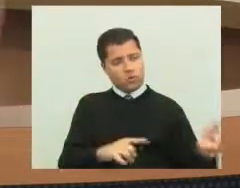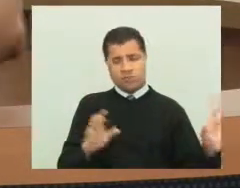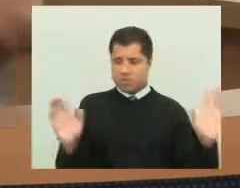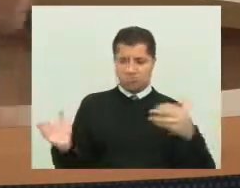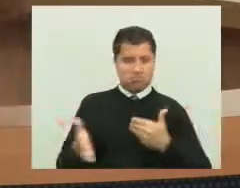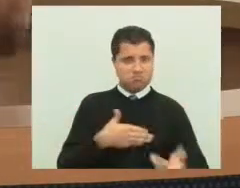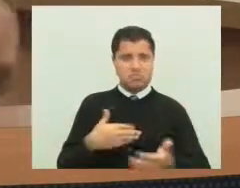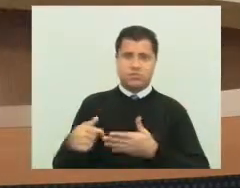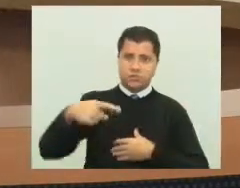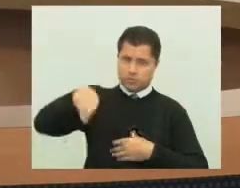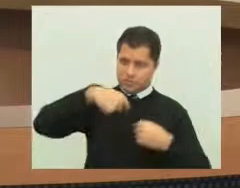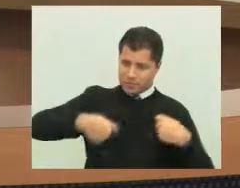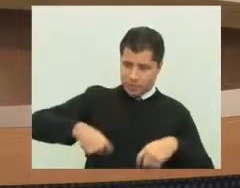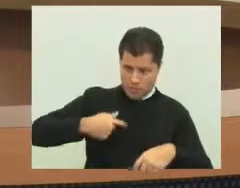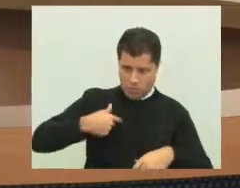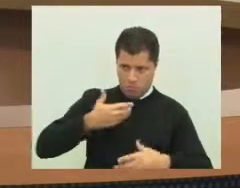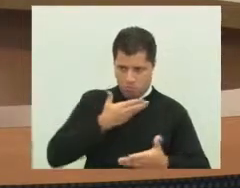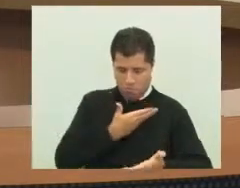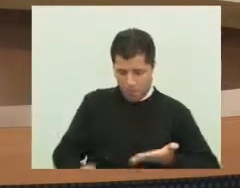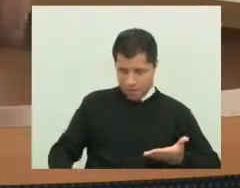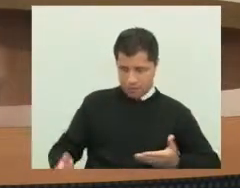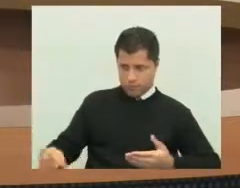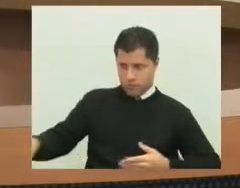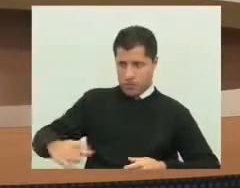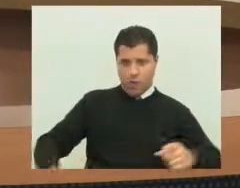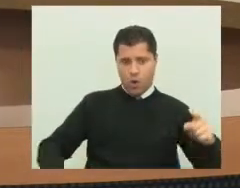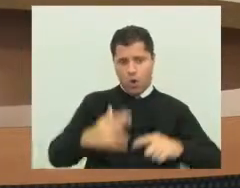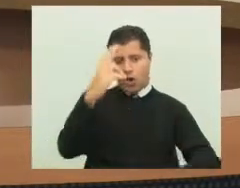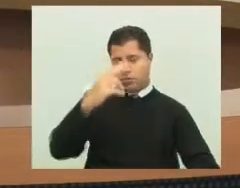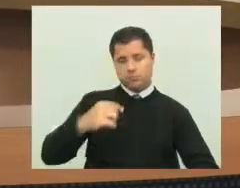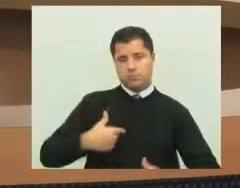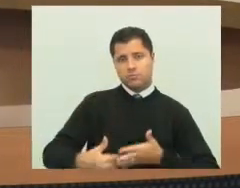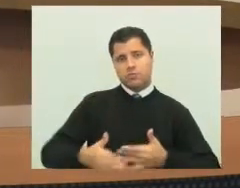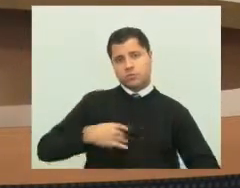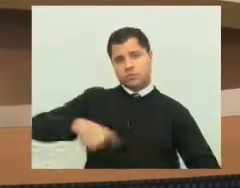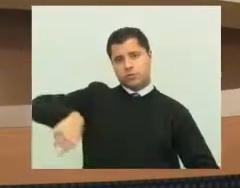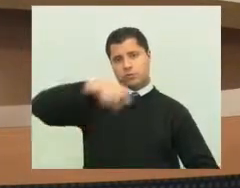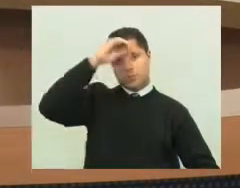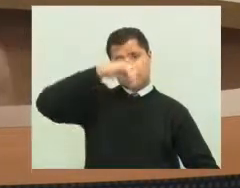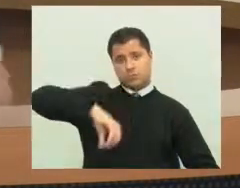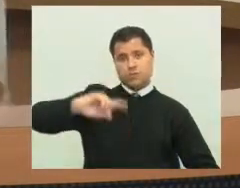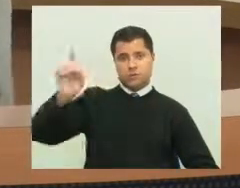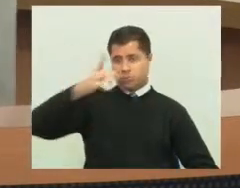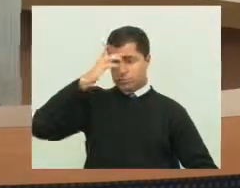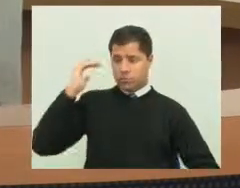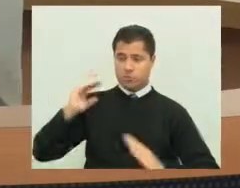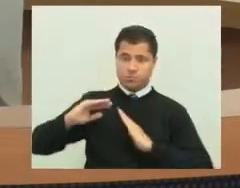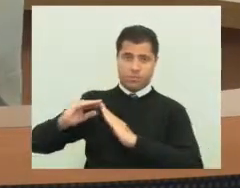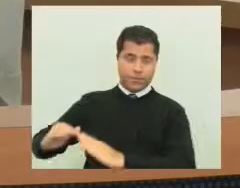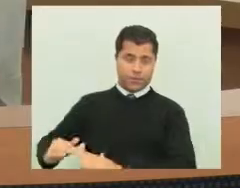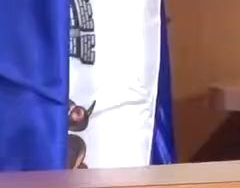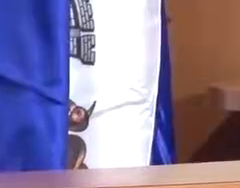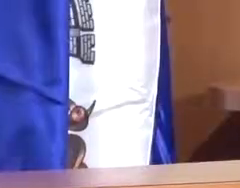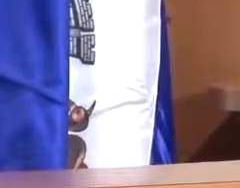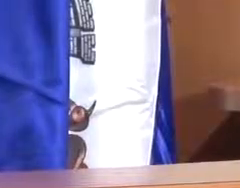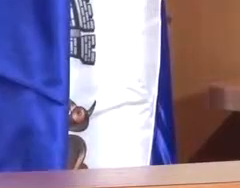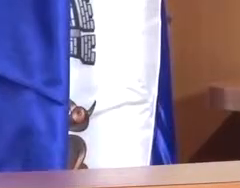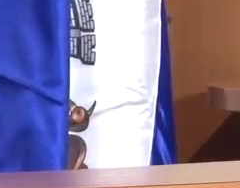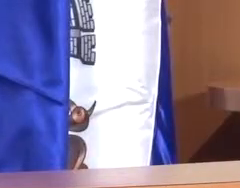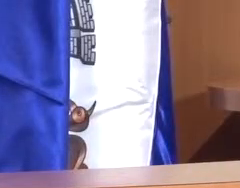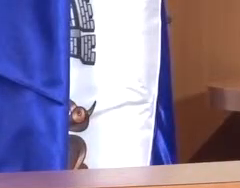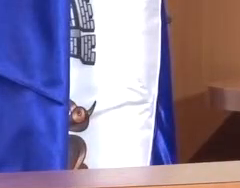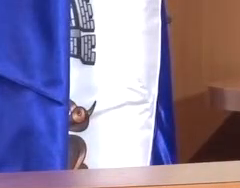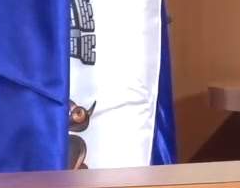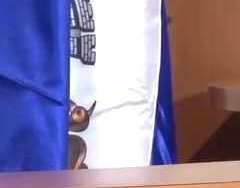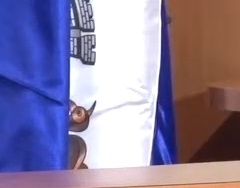mesmo perdendo a gente nunca vai desistir de atender o que a população da cidade pede para a gente, porque esse é o nosso dever como vereadora. Mas